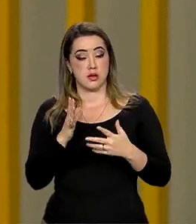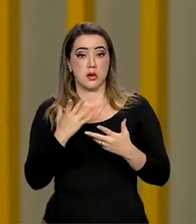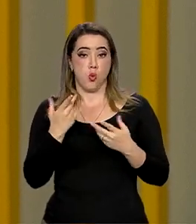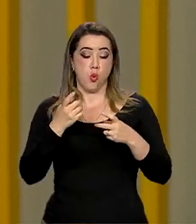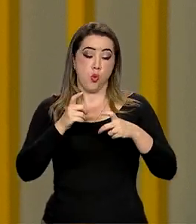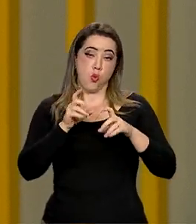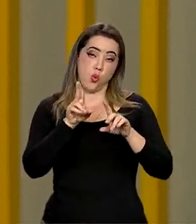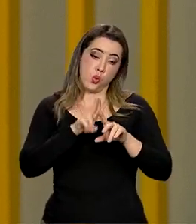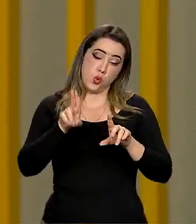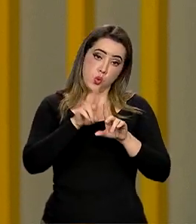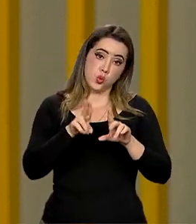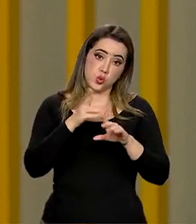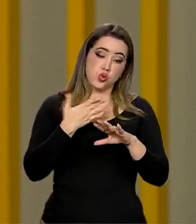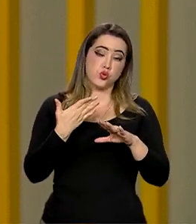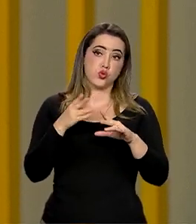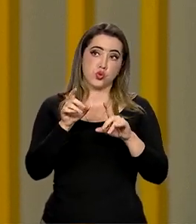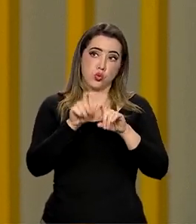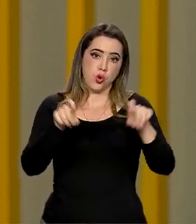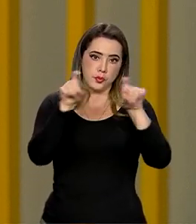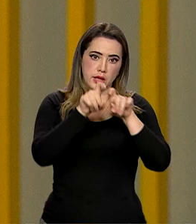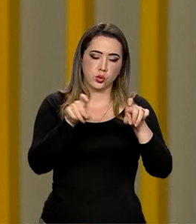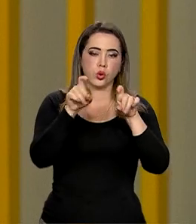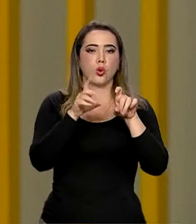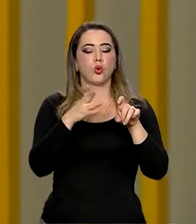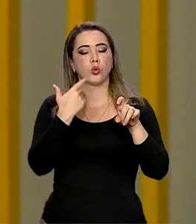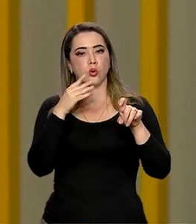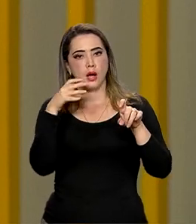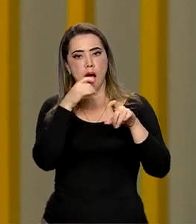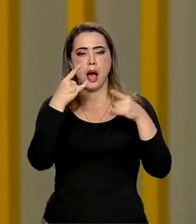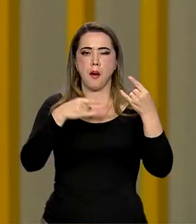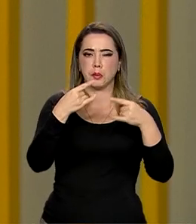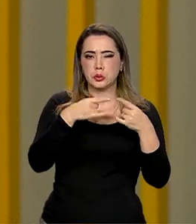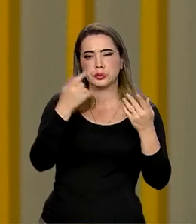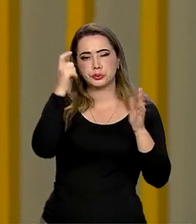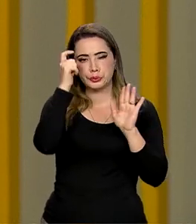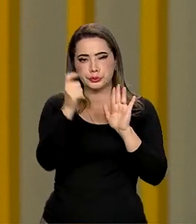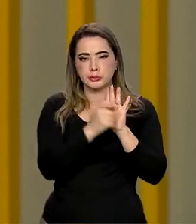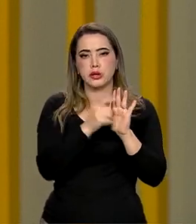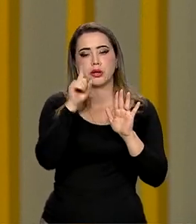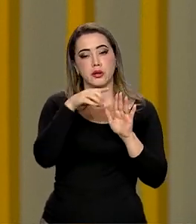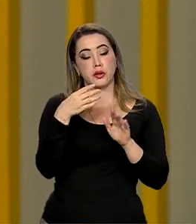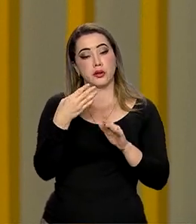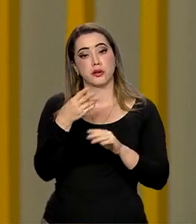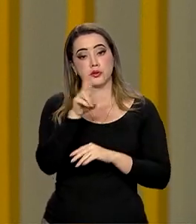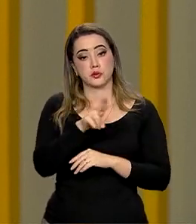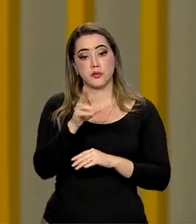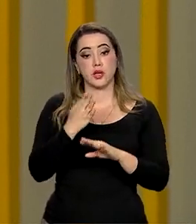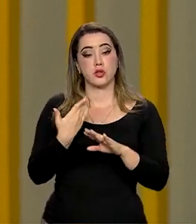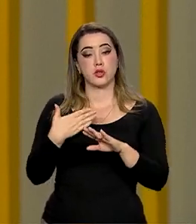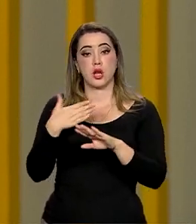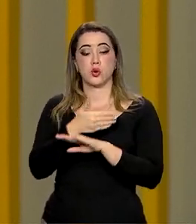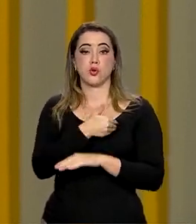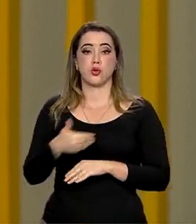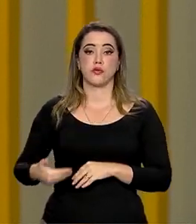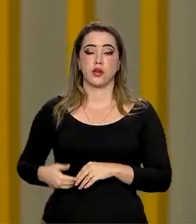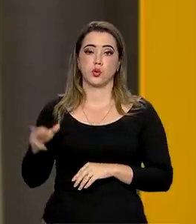delas, o ingresso de novos servidores. Já houve, já no governo do presidente Lula, o ingresso de quase mil servidores.